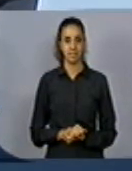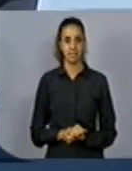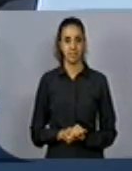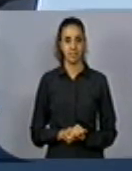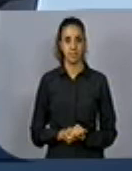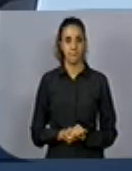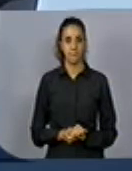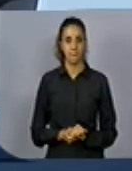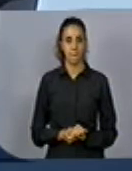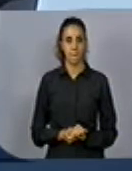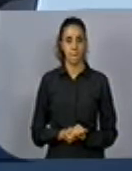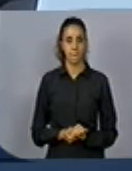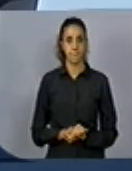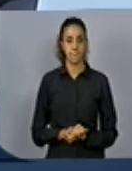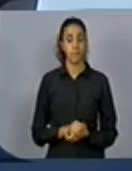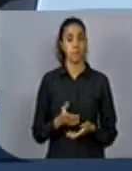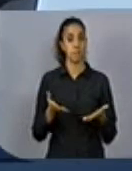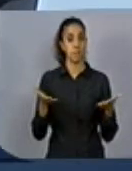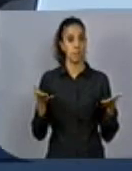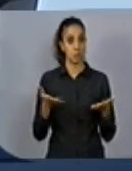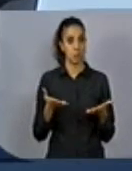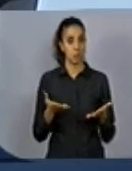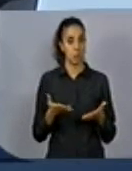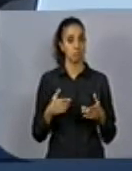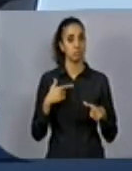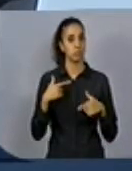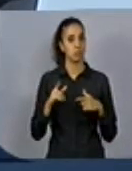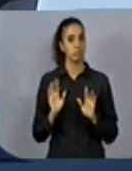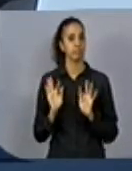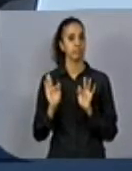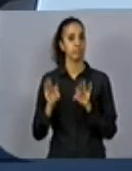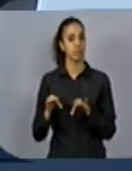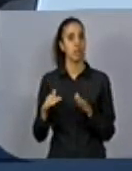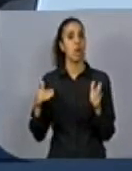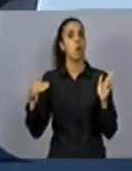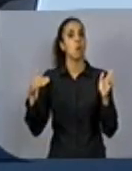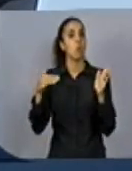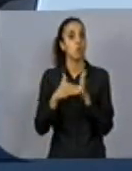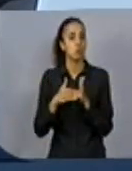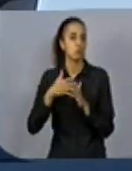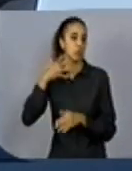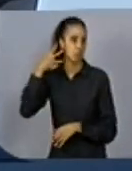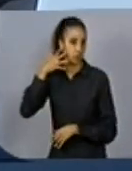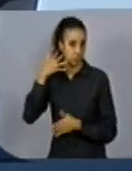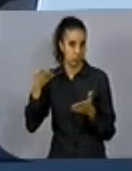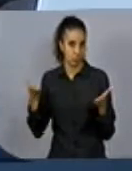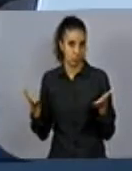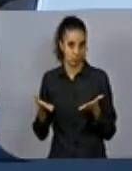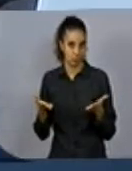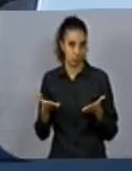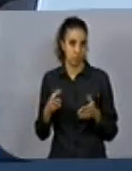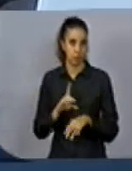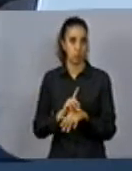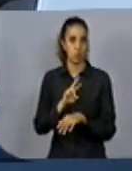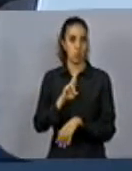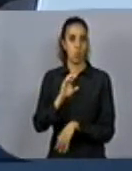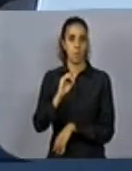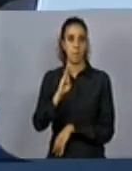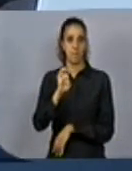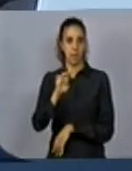Então, vamos agora encerrar nossos trabalhos com a última exposição do Dr. Roberto